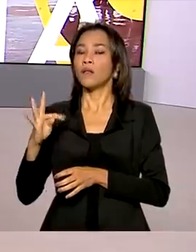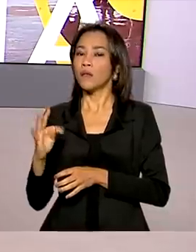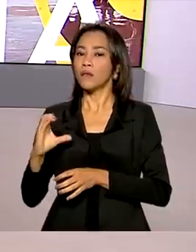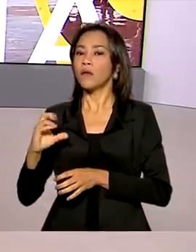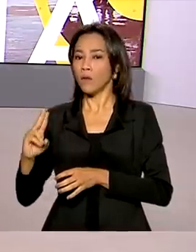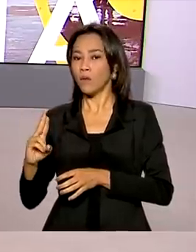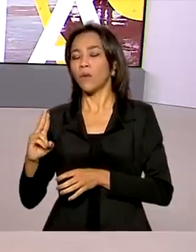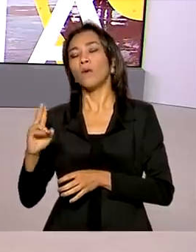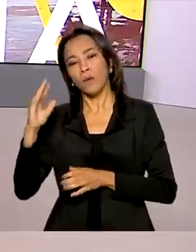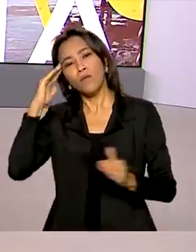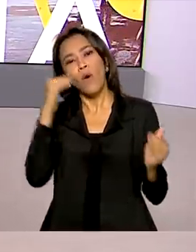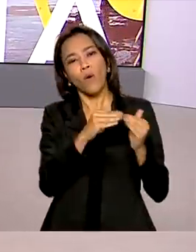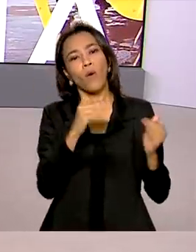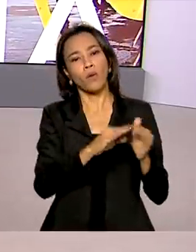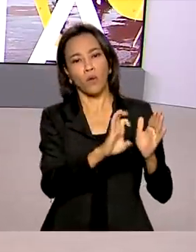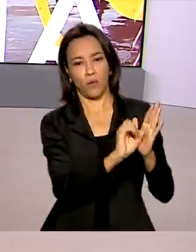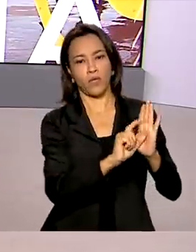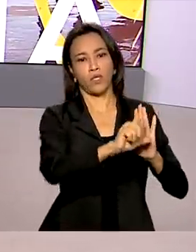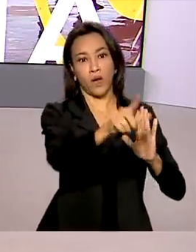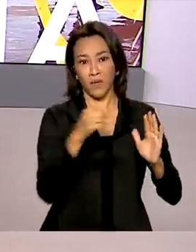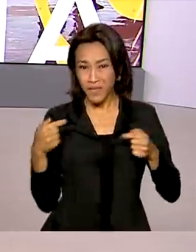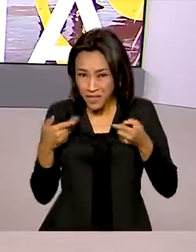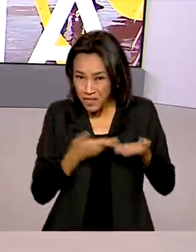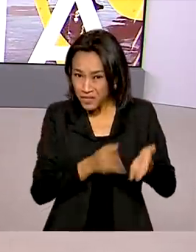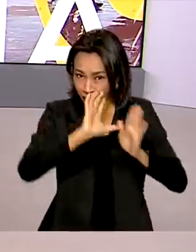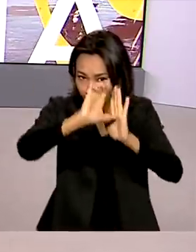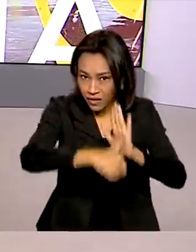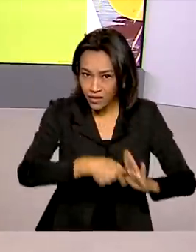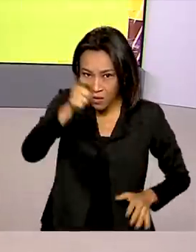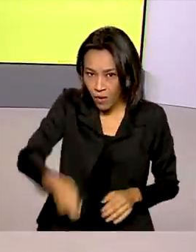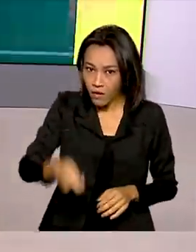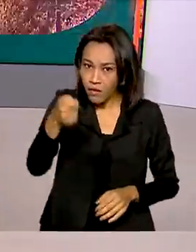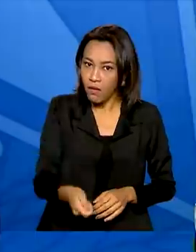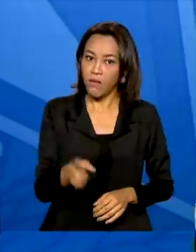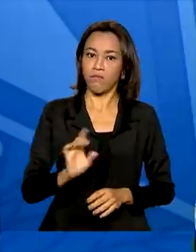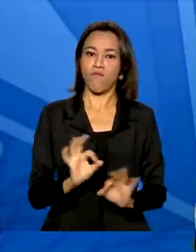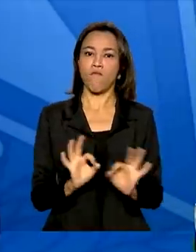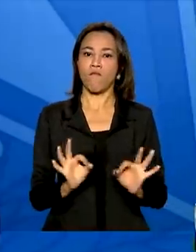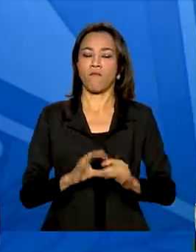ministro das Comunicações, isso não atrasa o leilão da nova tecnologia.